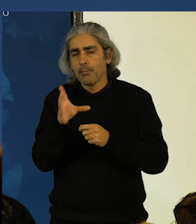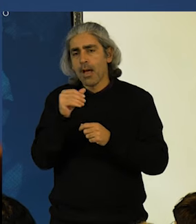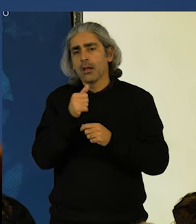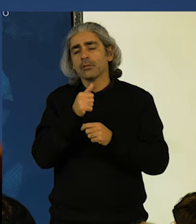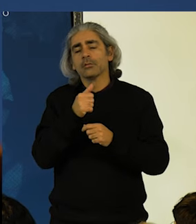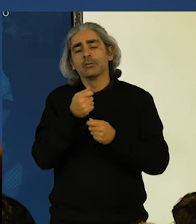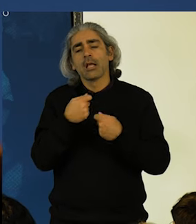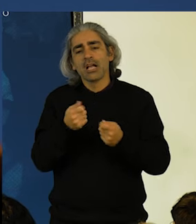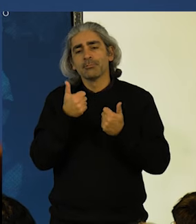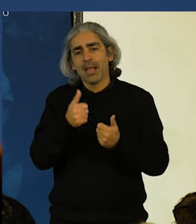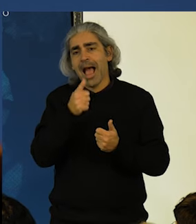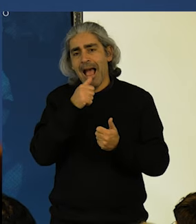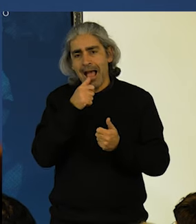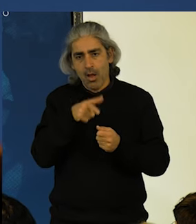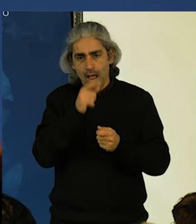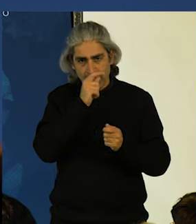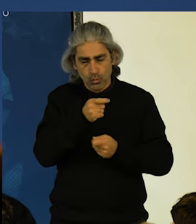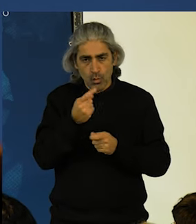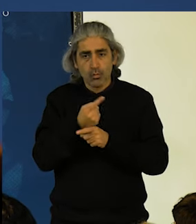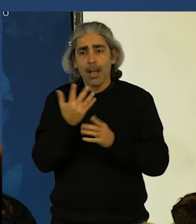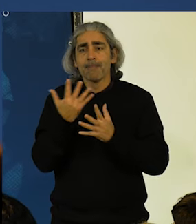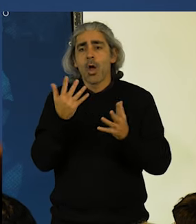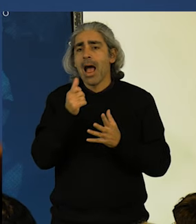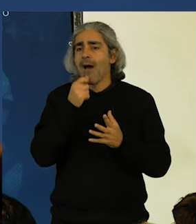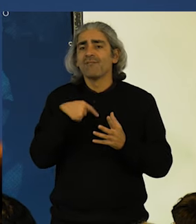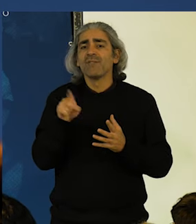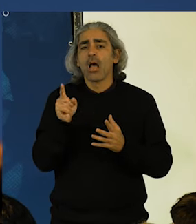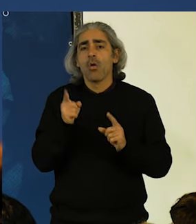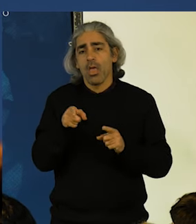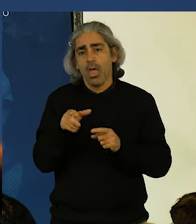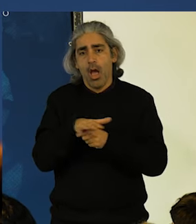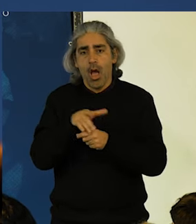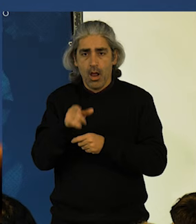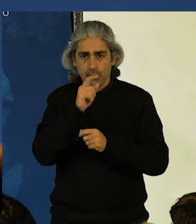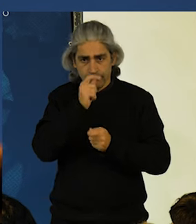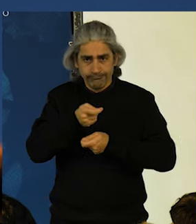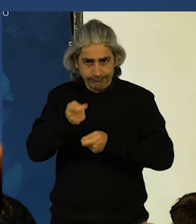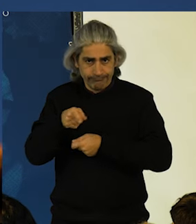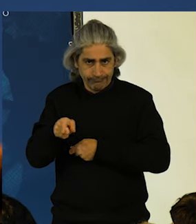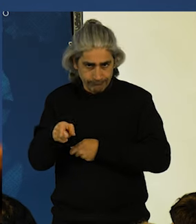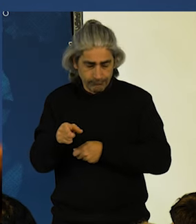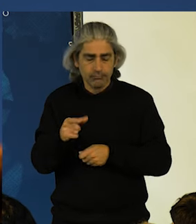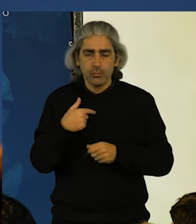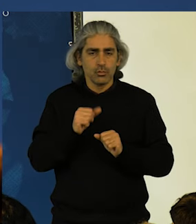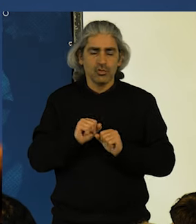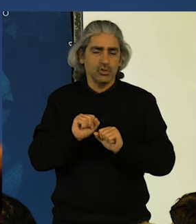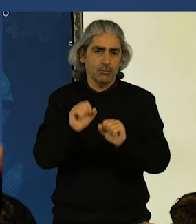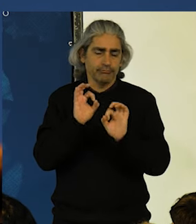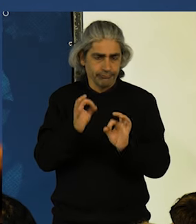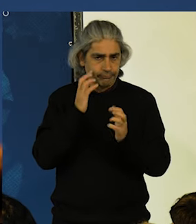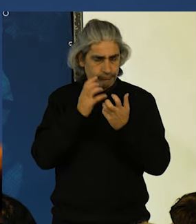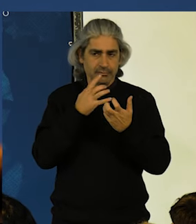eficiente da água na agricultura. Porque a maior parte da água que nós utilizamos é neste setor económico. Rejeitamos, sublinho,